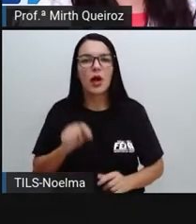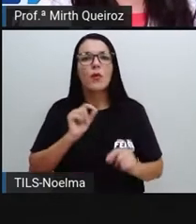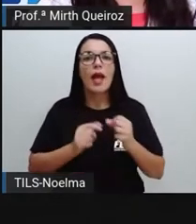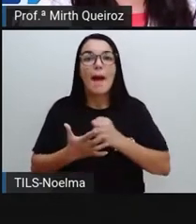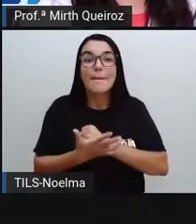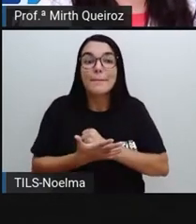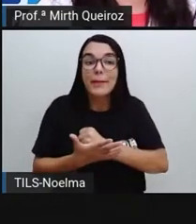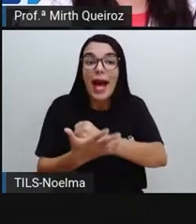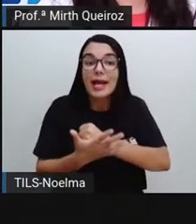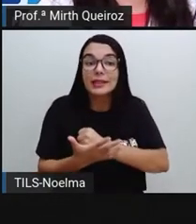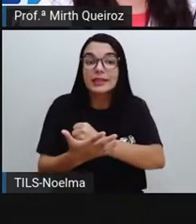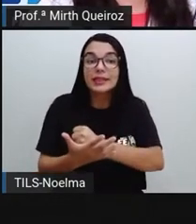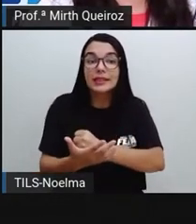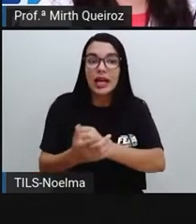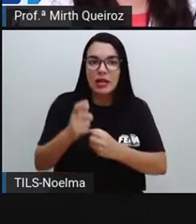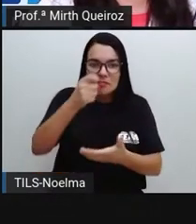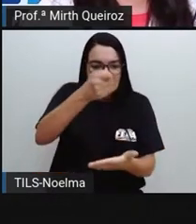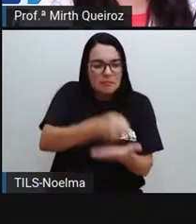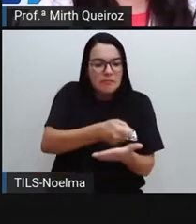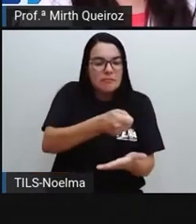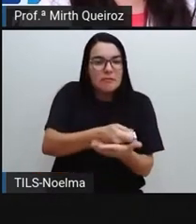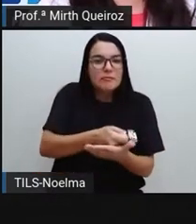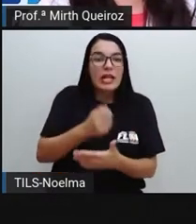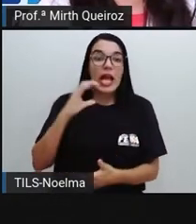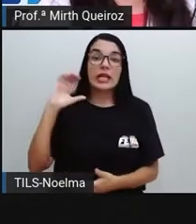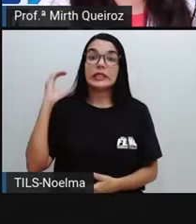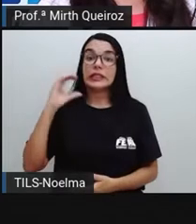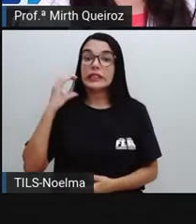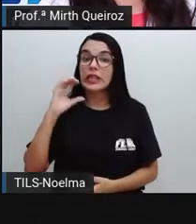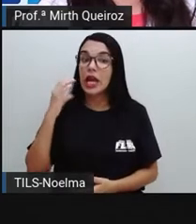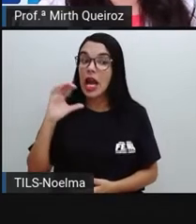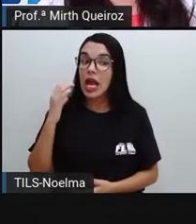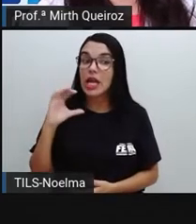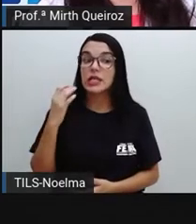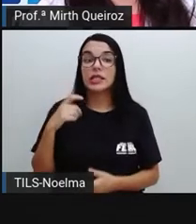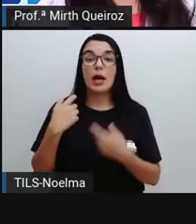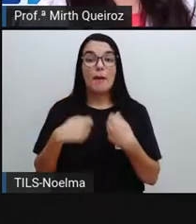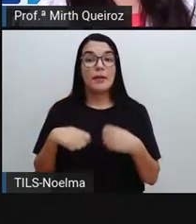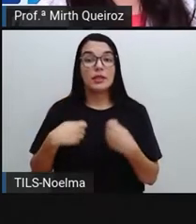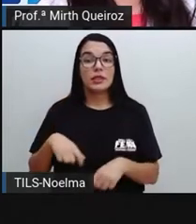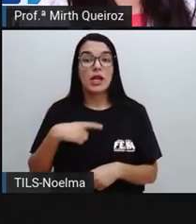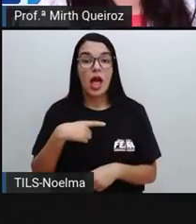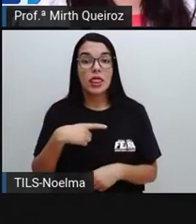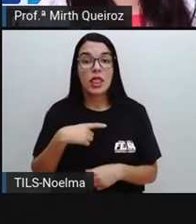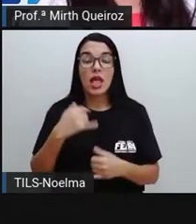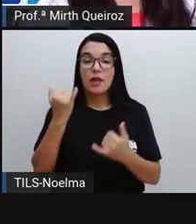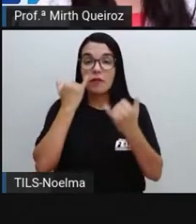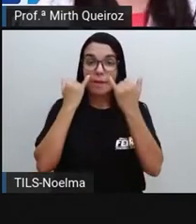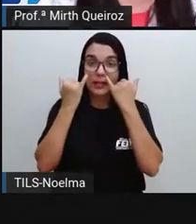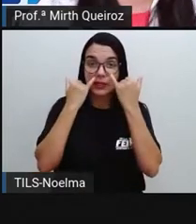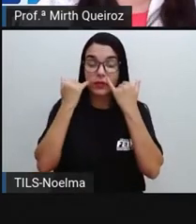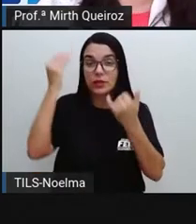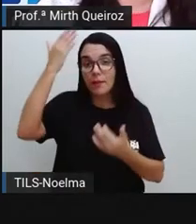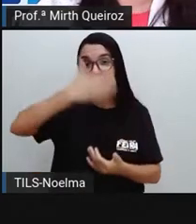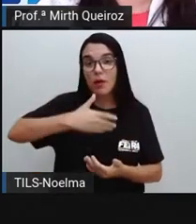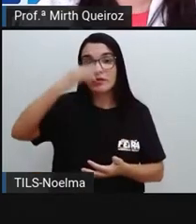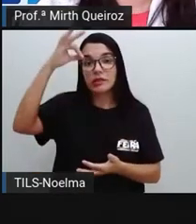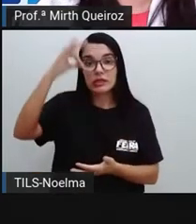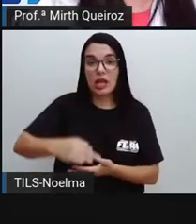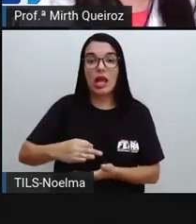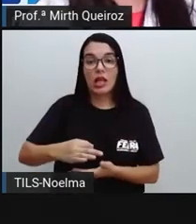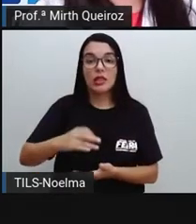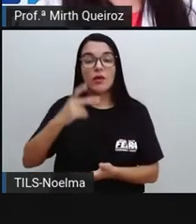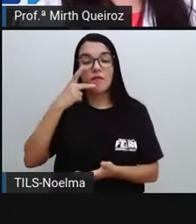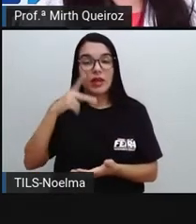opiniões dos autores são menos importantes do que os dados obtidos, produzidos aí pela pesquisa. Então, geralmente, quando a gente vai